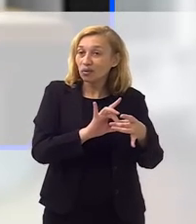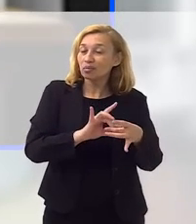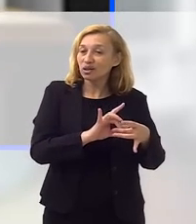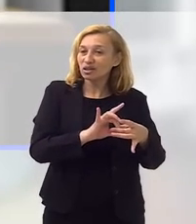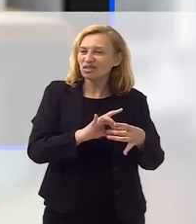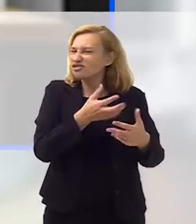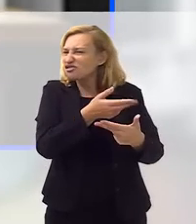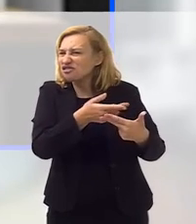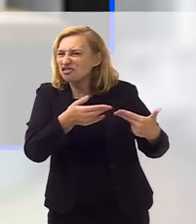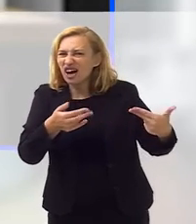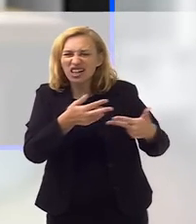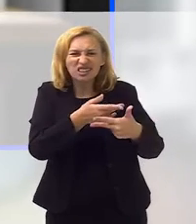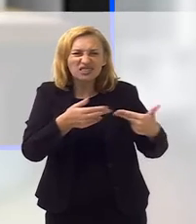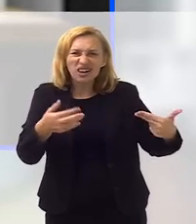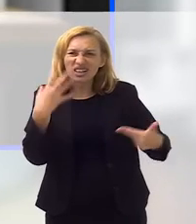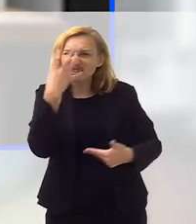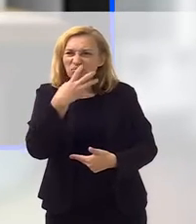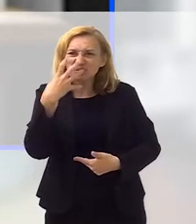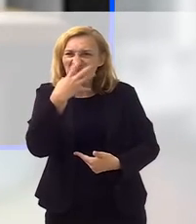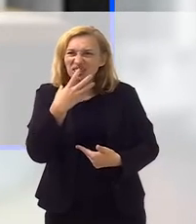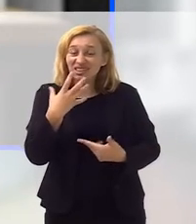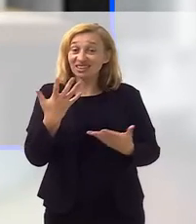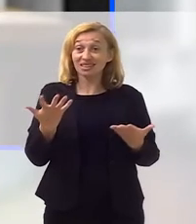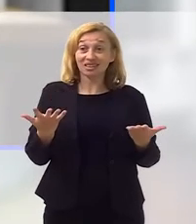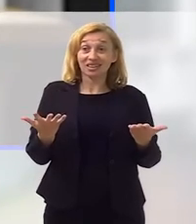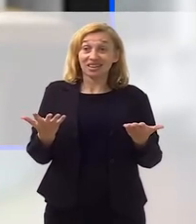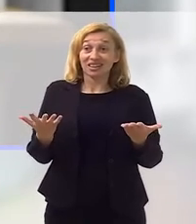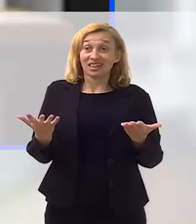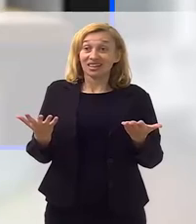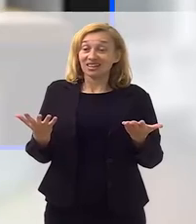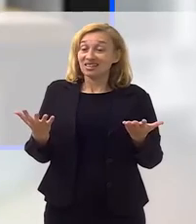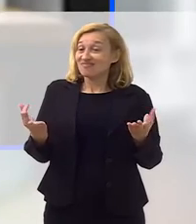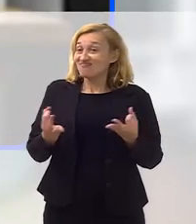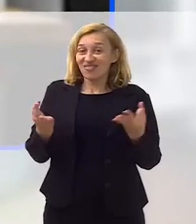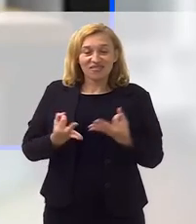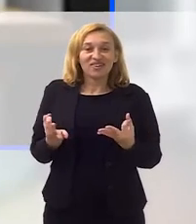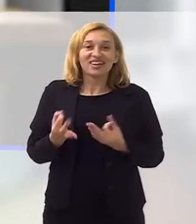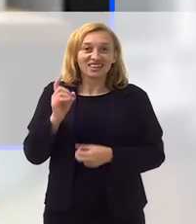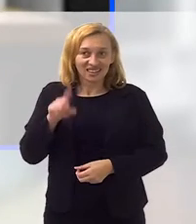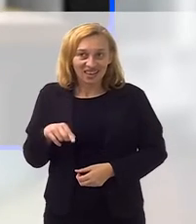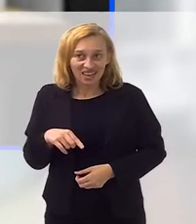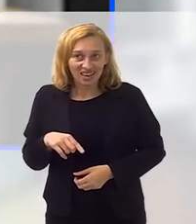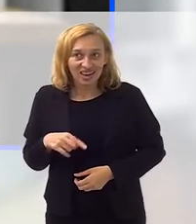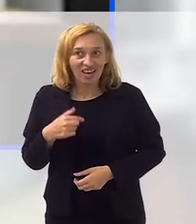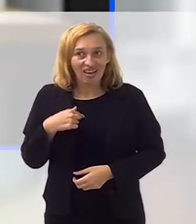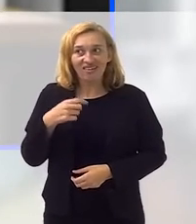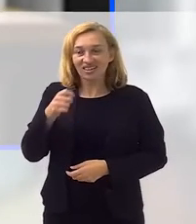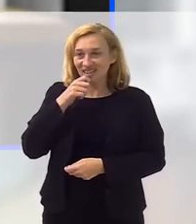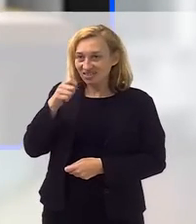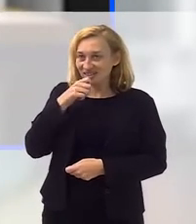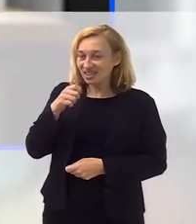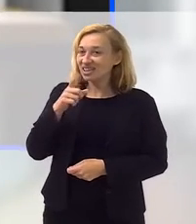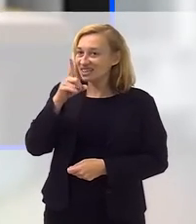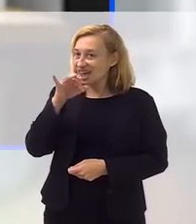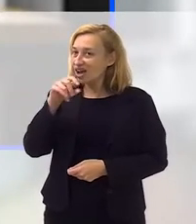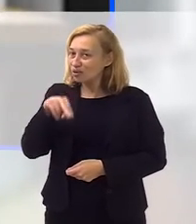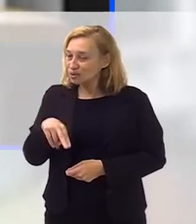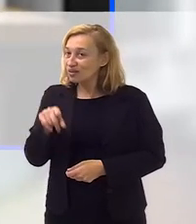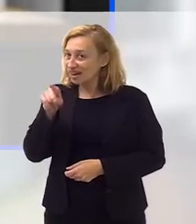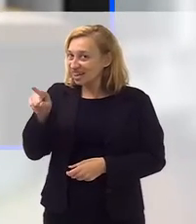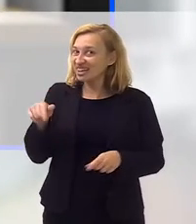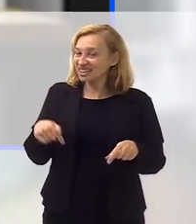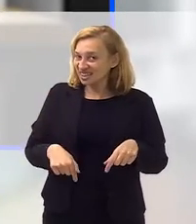clássicos, assim, que eu acho que vão pela eternidade, né, eu entrevistei Délcio